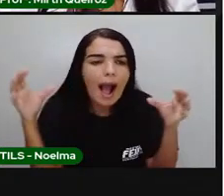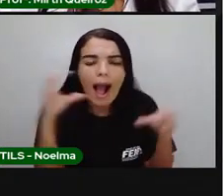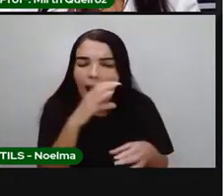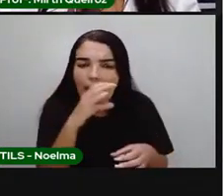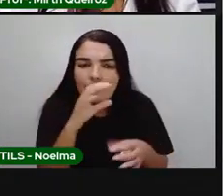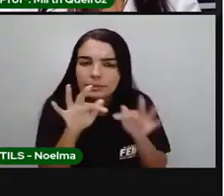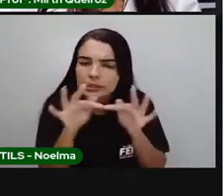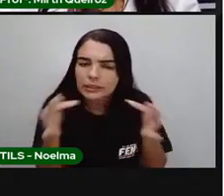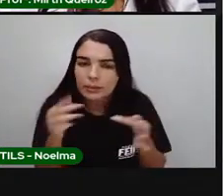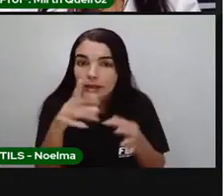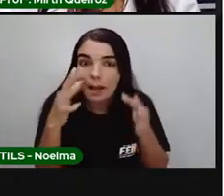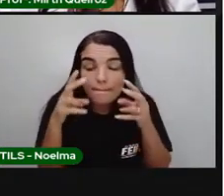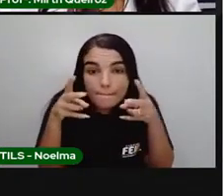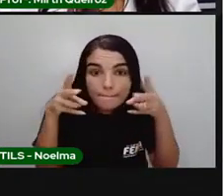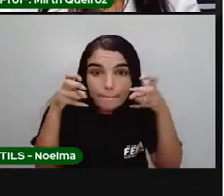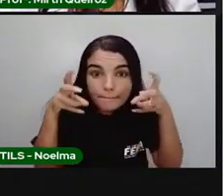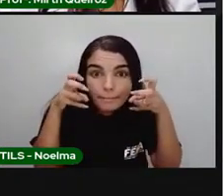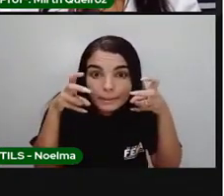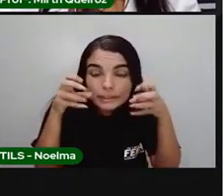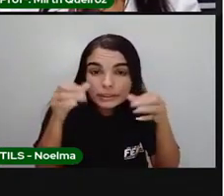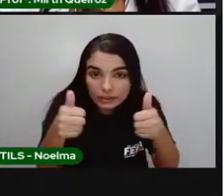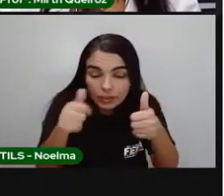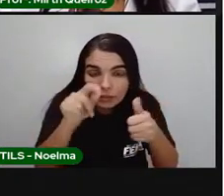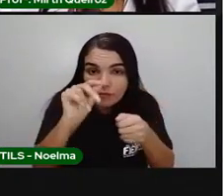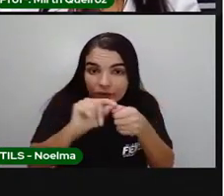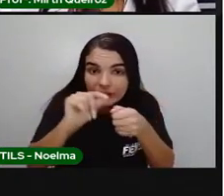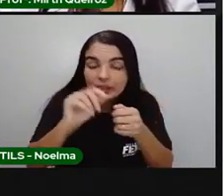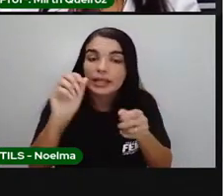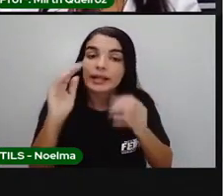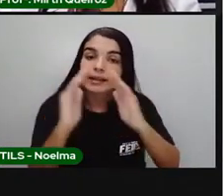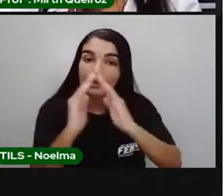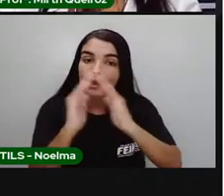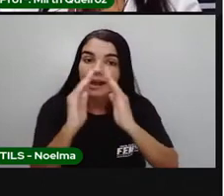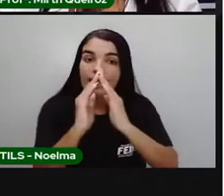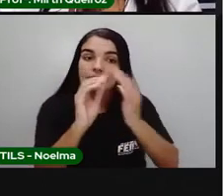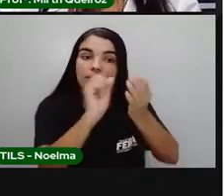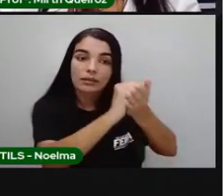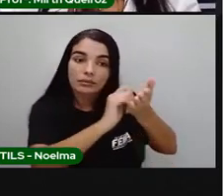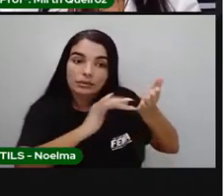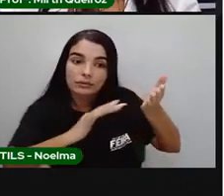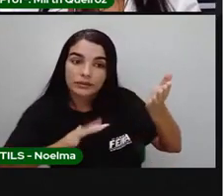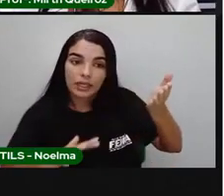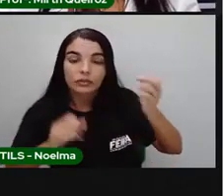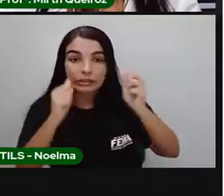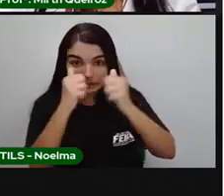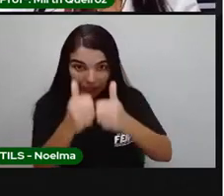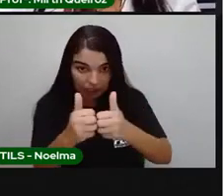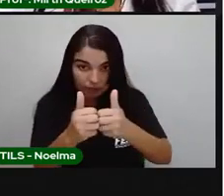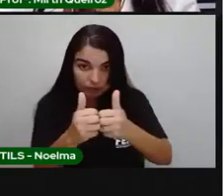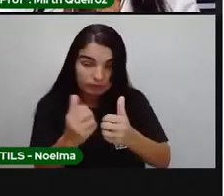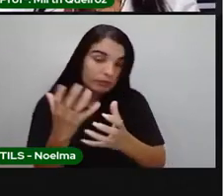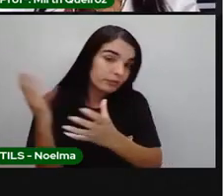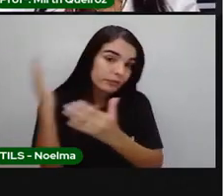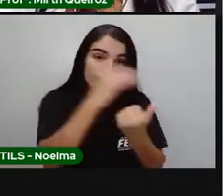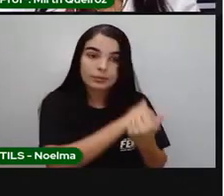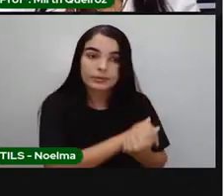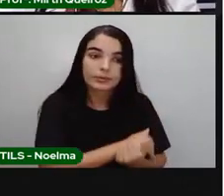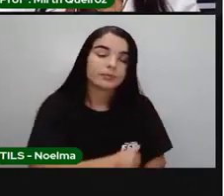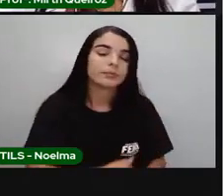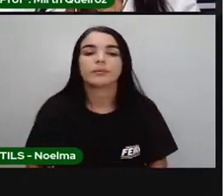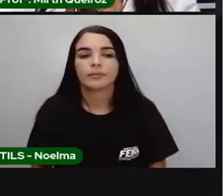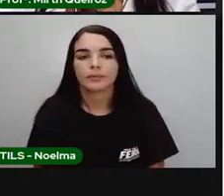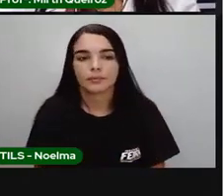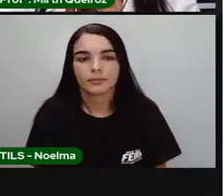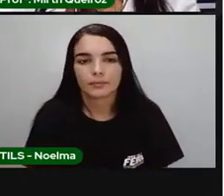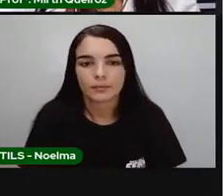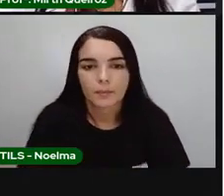bem rápido, para vocês saberem como é que vocês vão fazer esse terrário. Tá? Vamos lá? Vamos